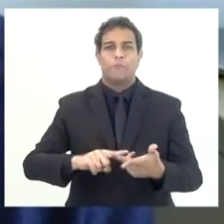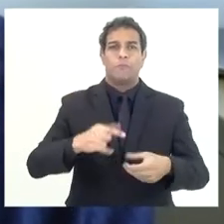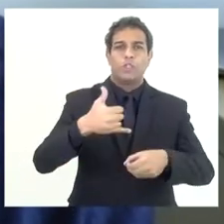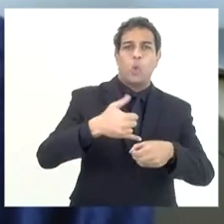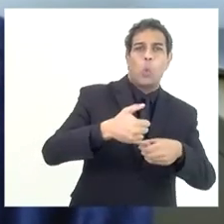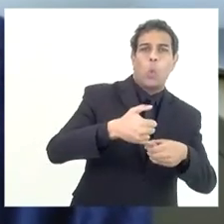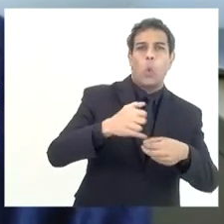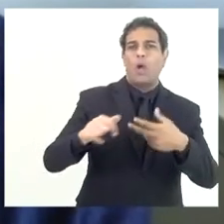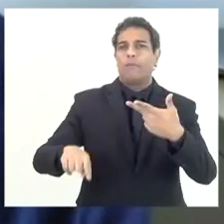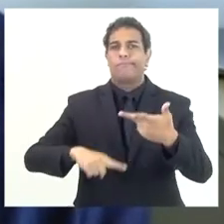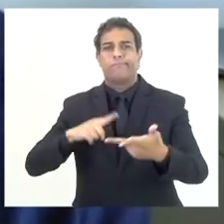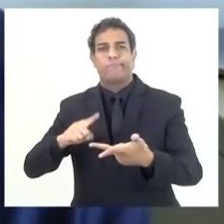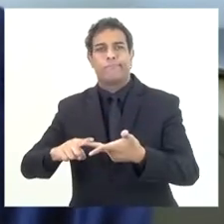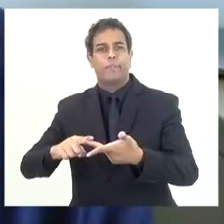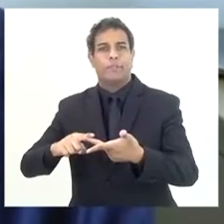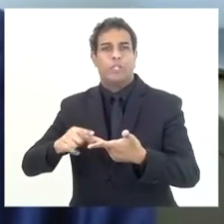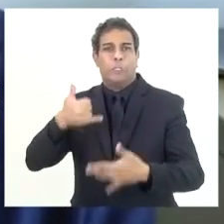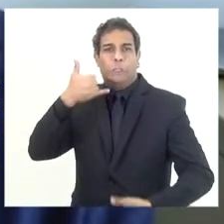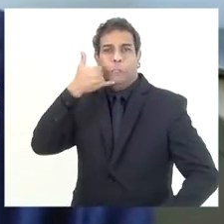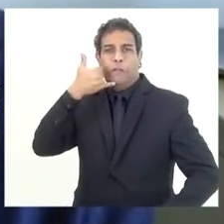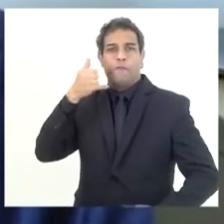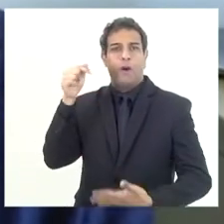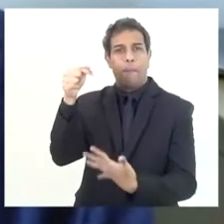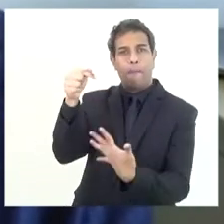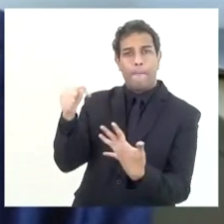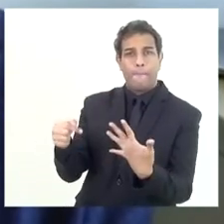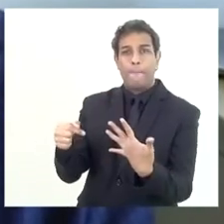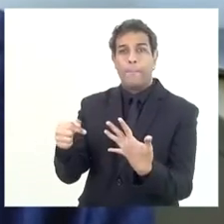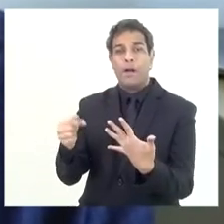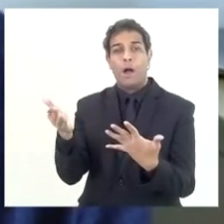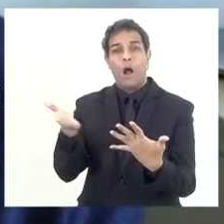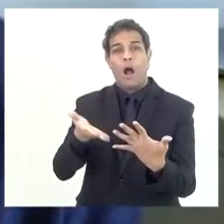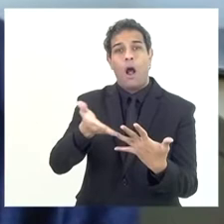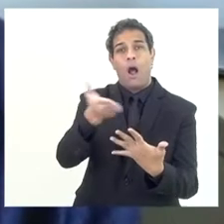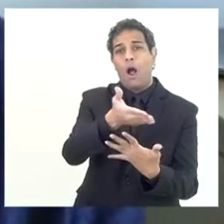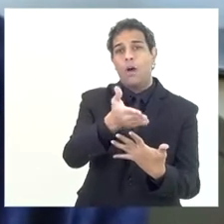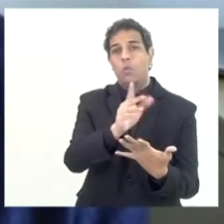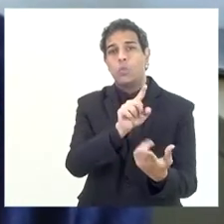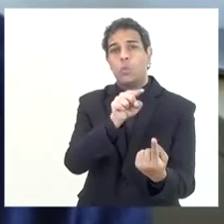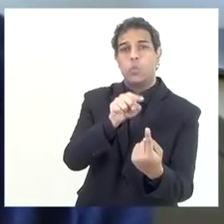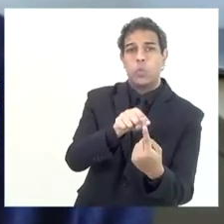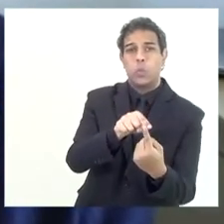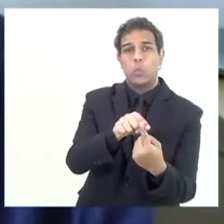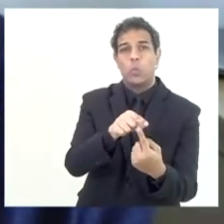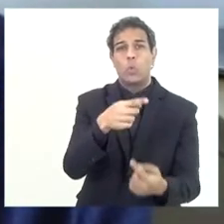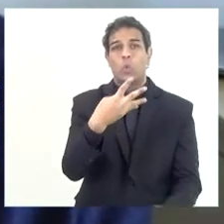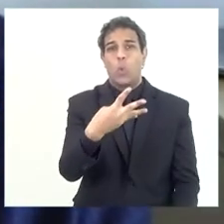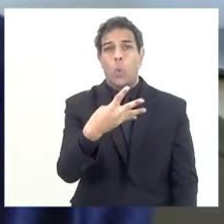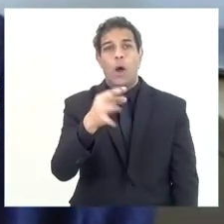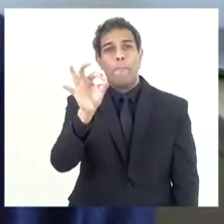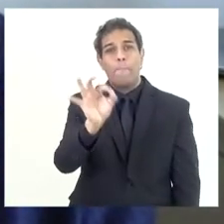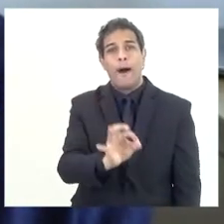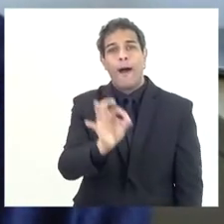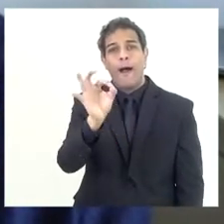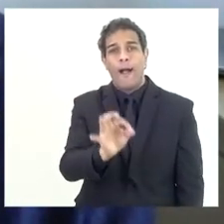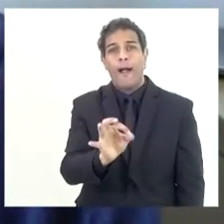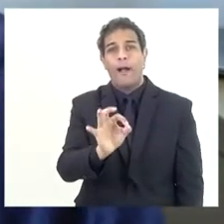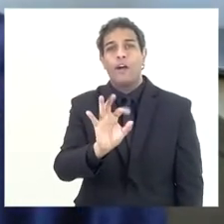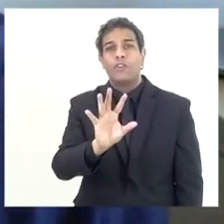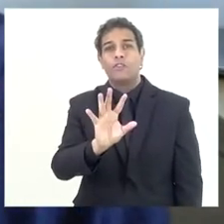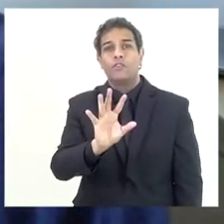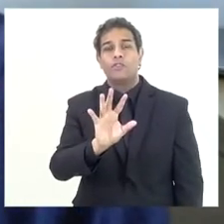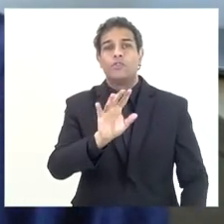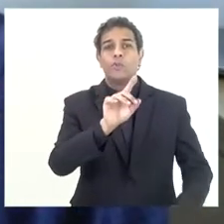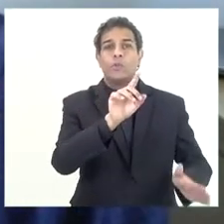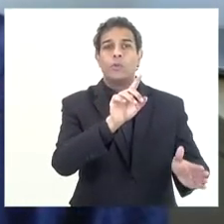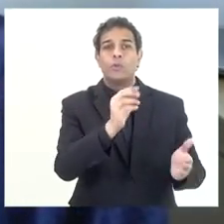telecomunicação, esse crédito estará associado a 4 pontos percentuais do Fundo Estadual